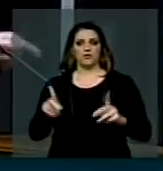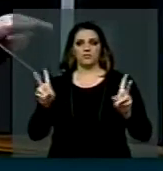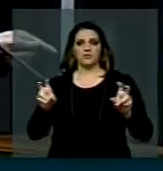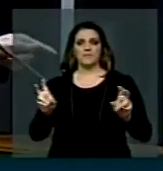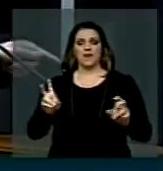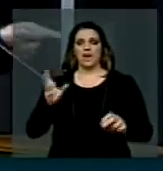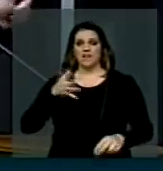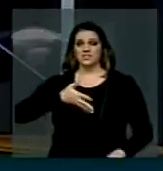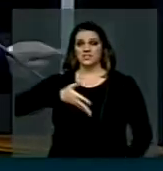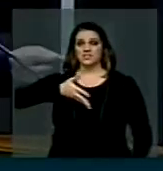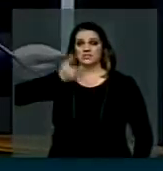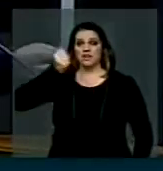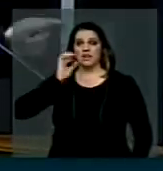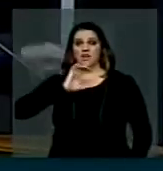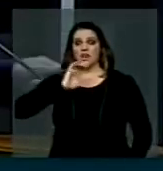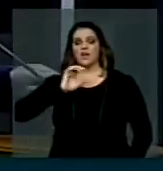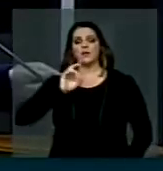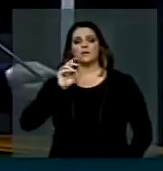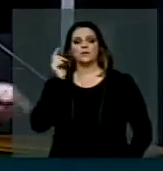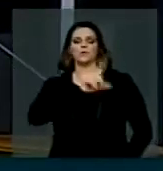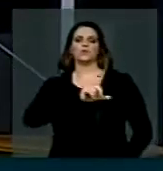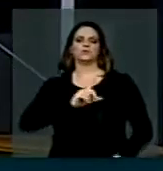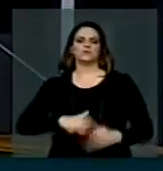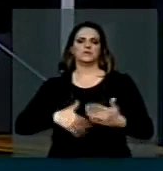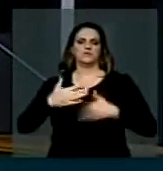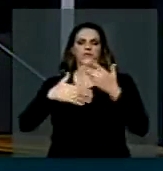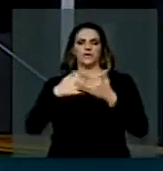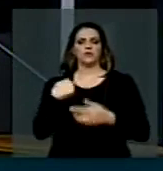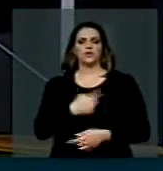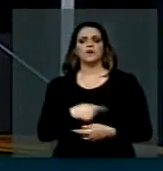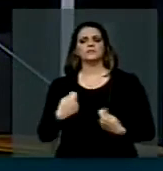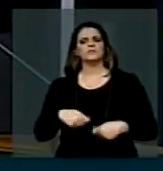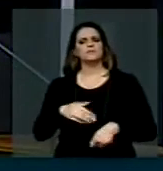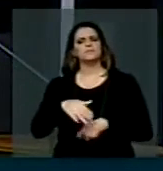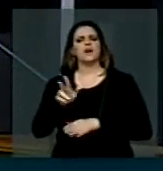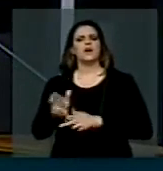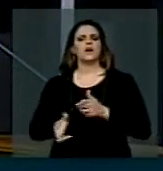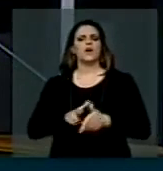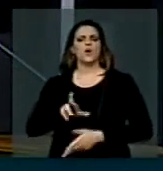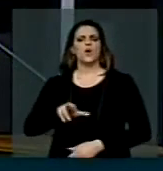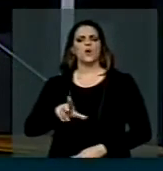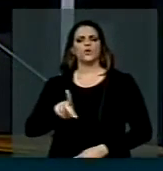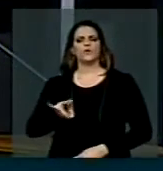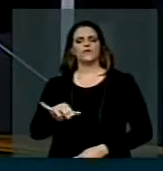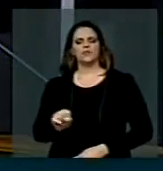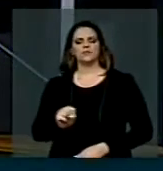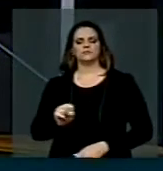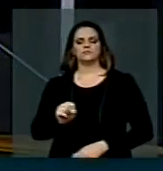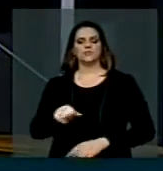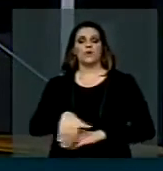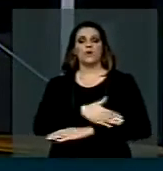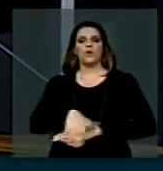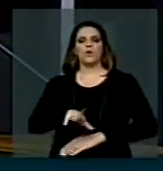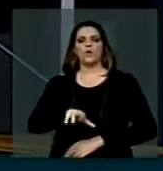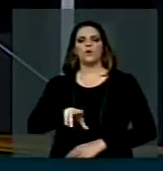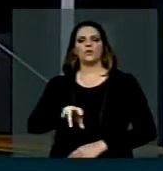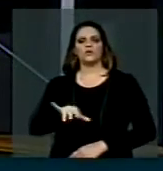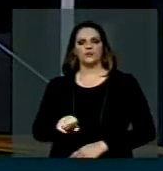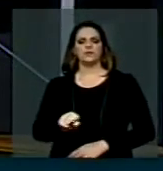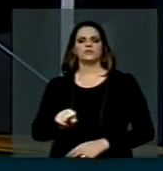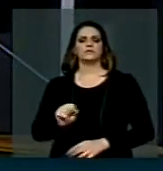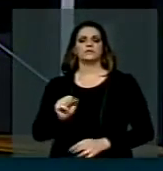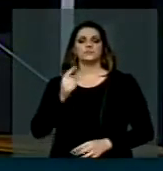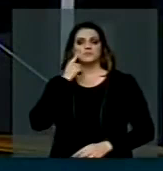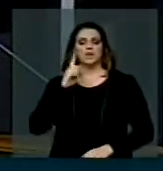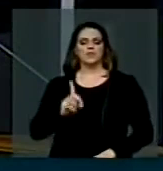nós precisamos acelerar construindo mais rodovias, nós precisamos acelerar com os procedimentos dentro do DENIT, do Ministério do